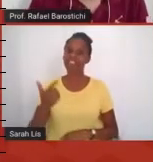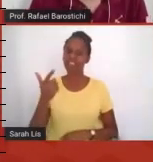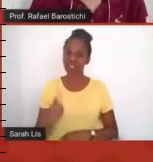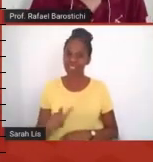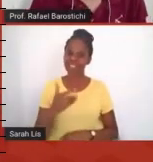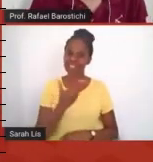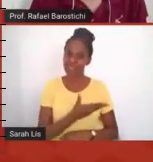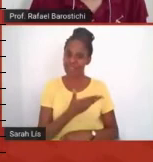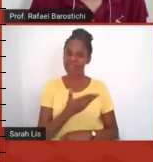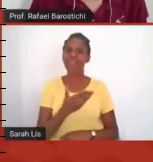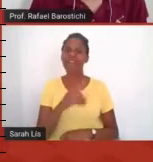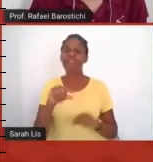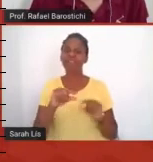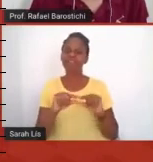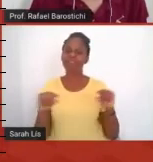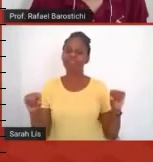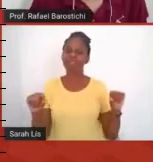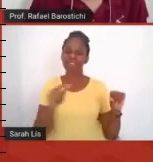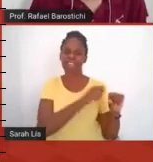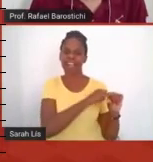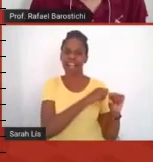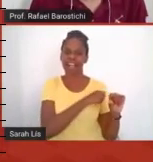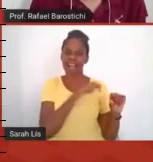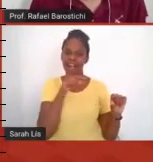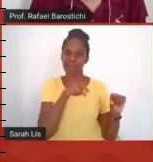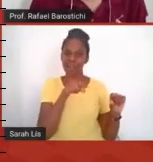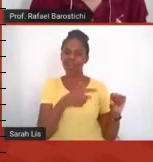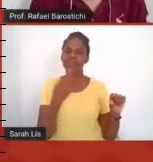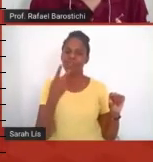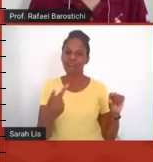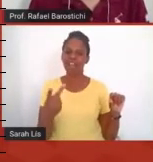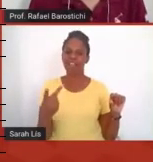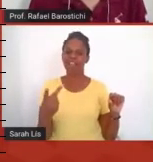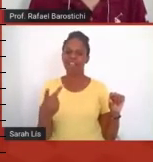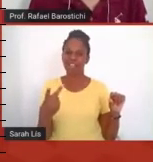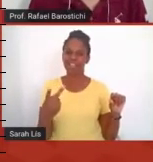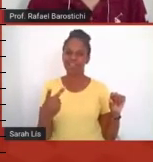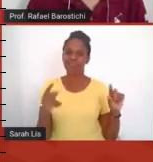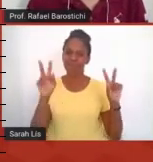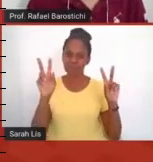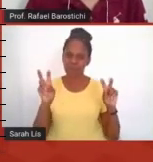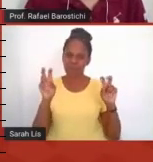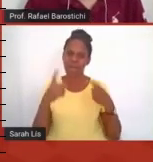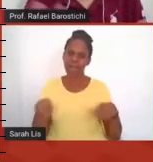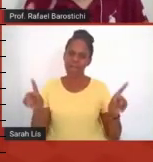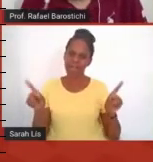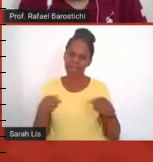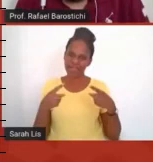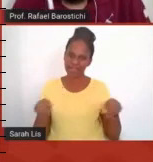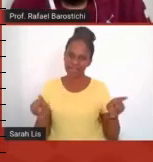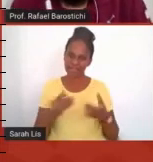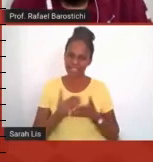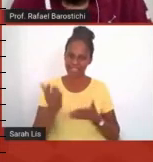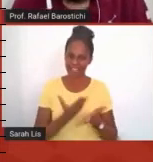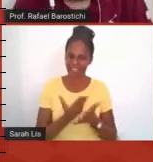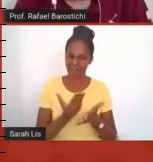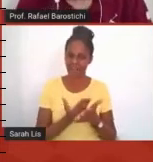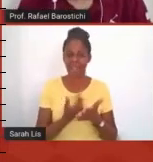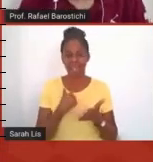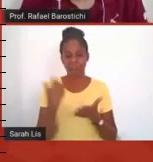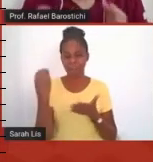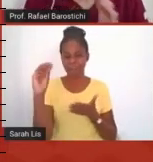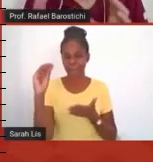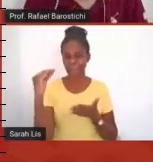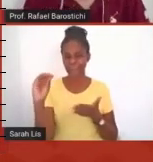destacada aqui por esses alunos e coloquei alguns aqui